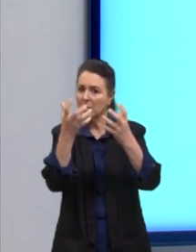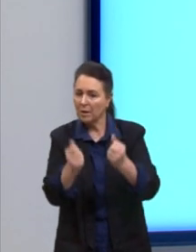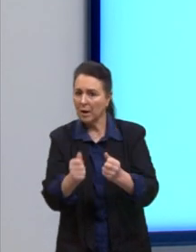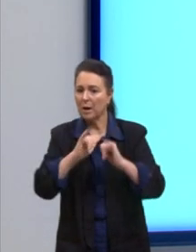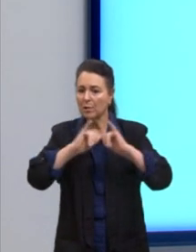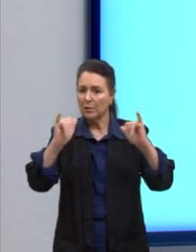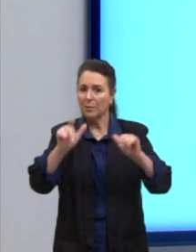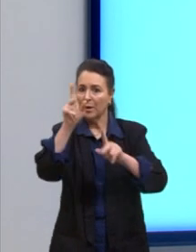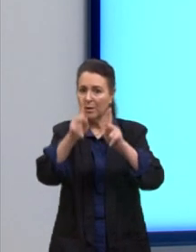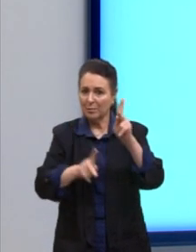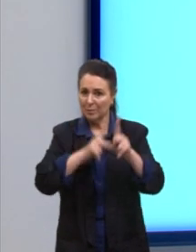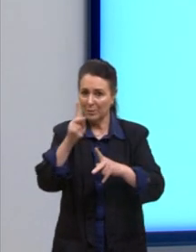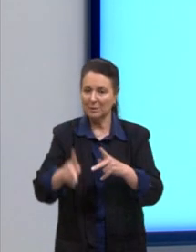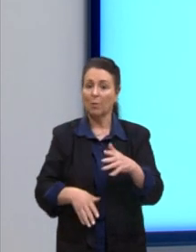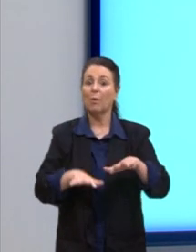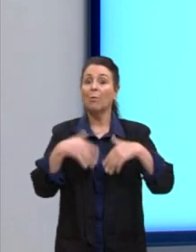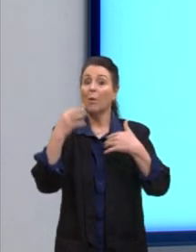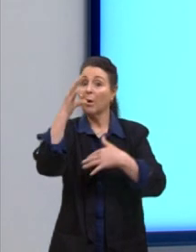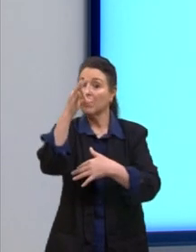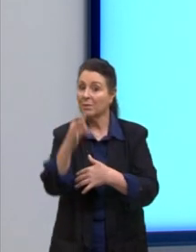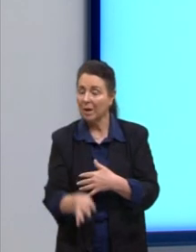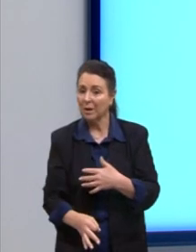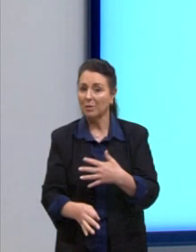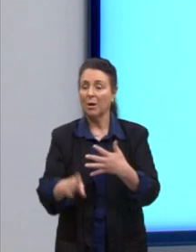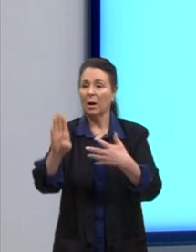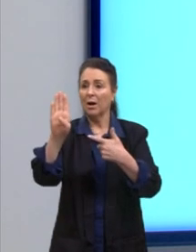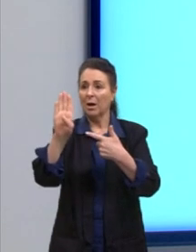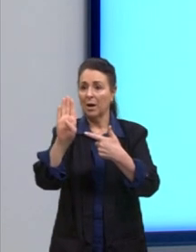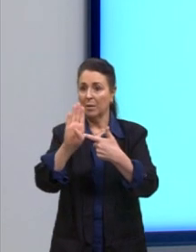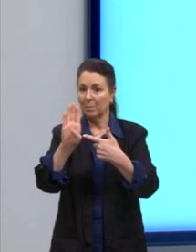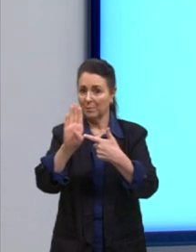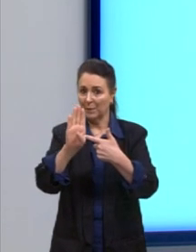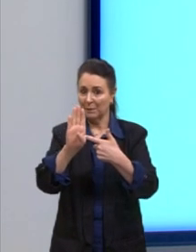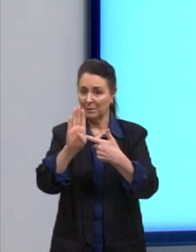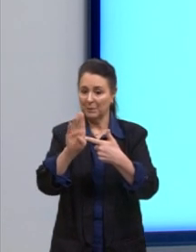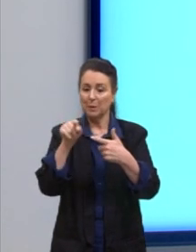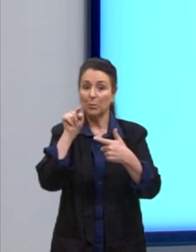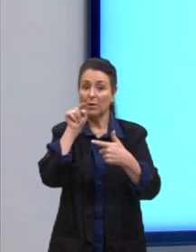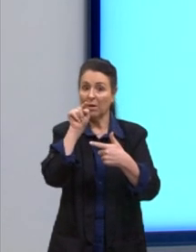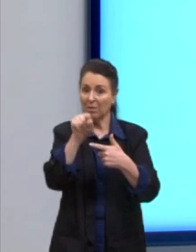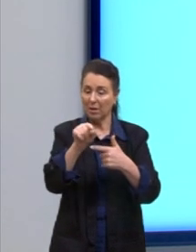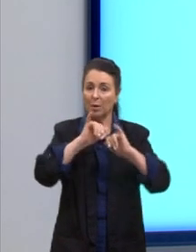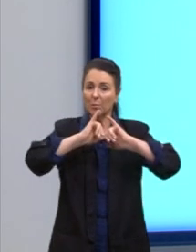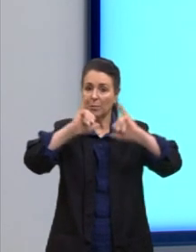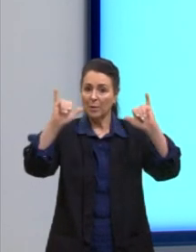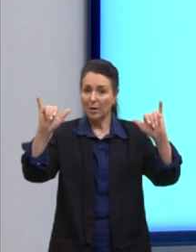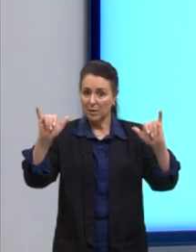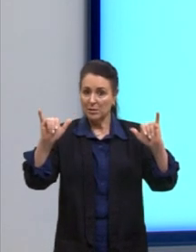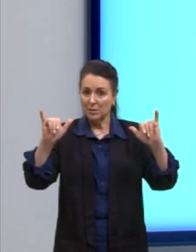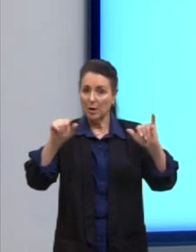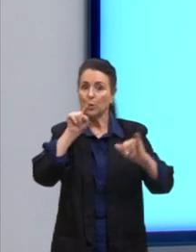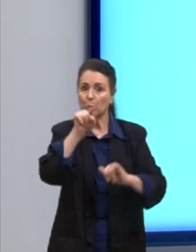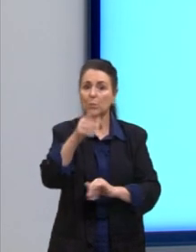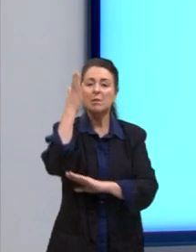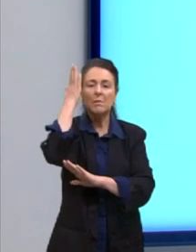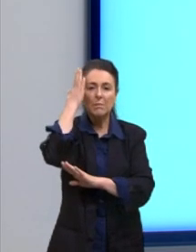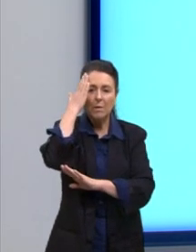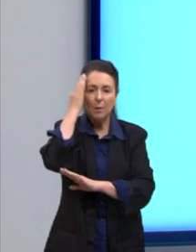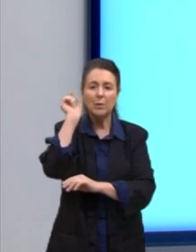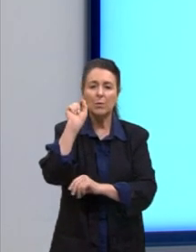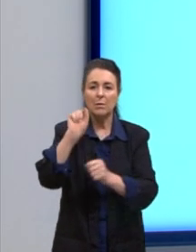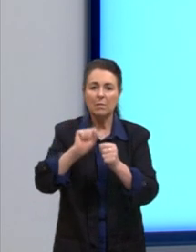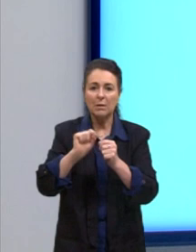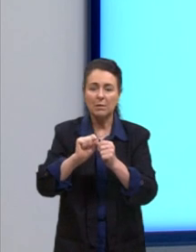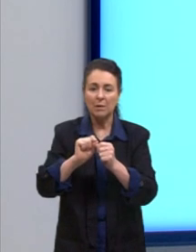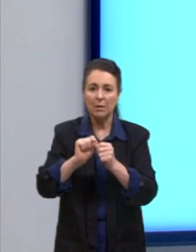nossa resposta vai ser a letra B, porque ali a propaganda nos diz claramente, você sabe o que fazer, feche